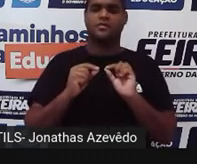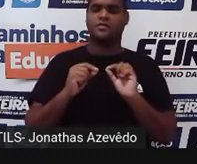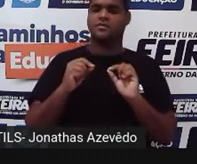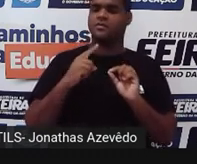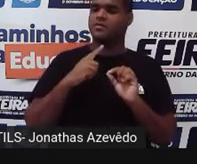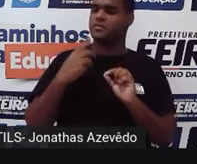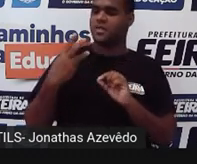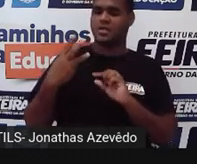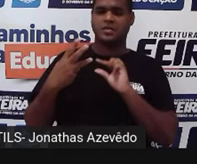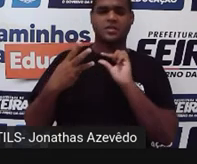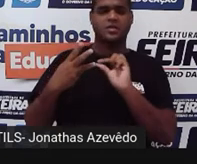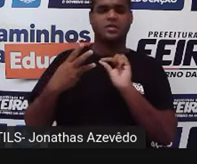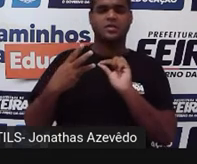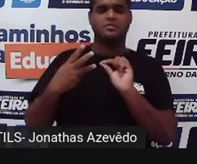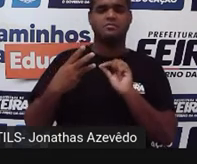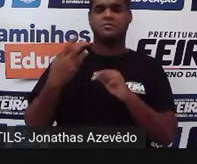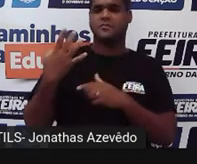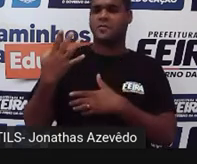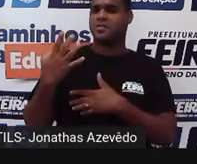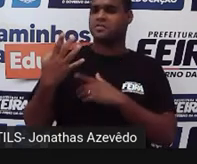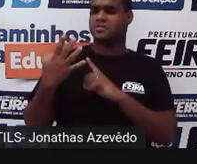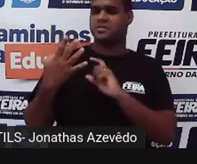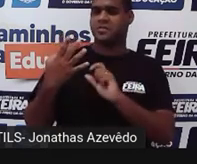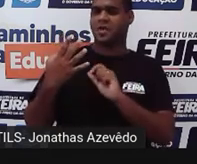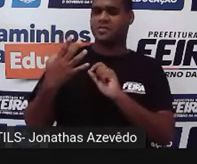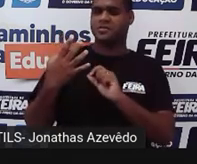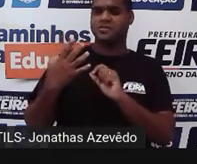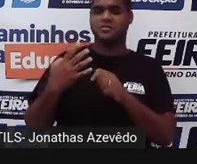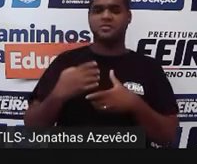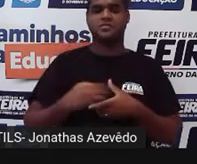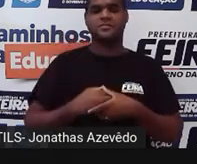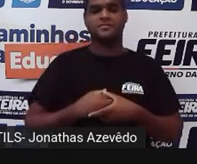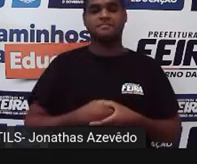saiu esse 3? Da onde saiu esse 4?